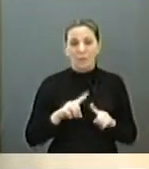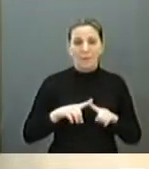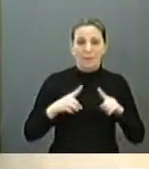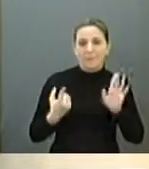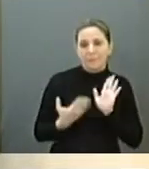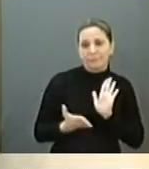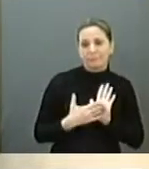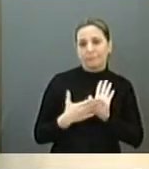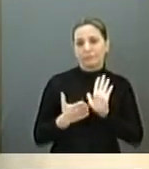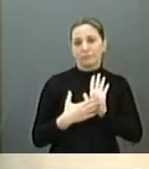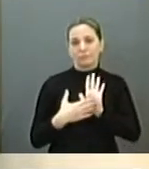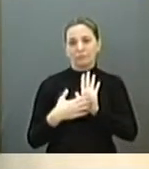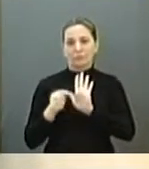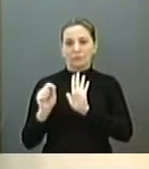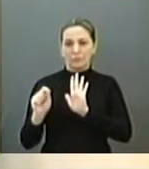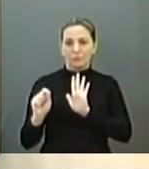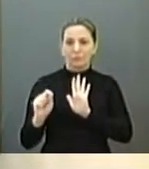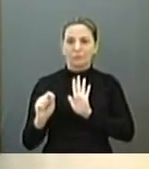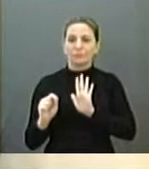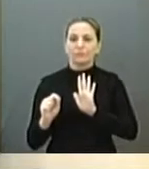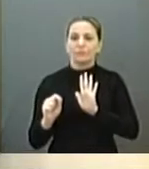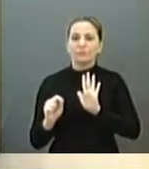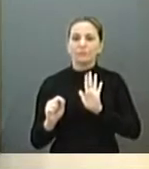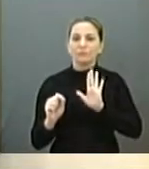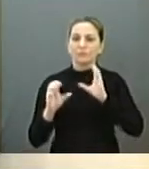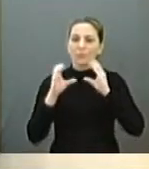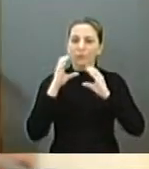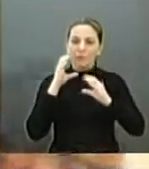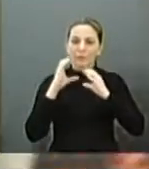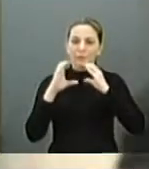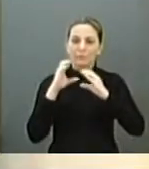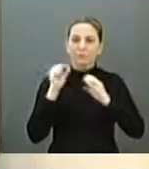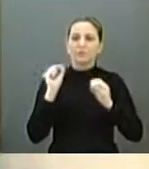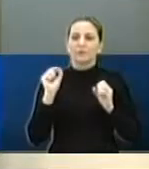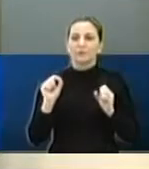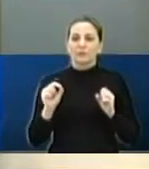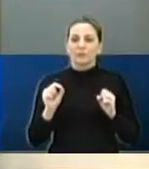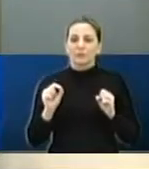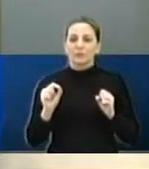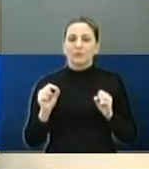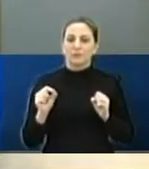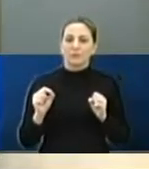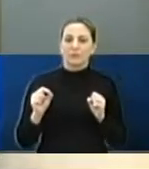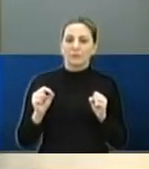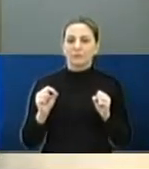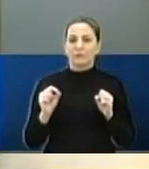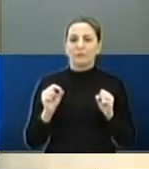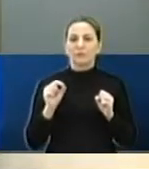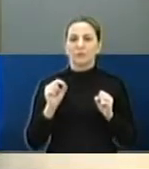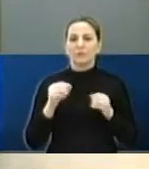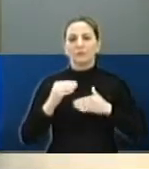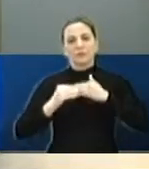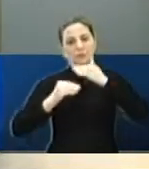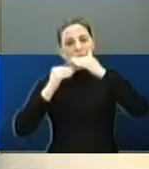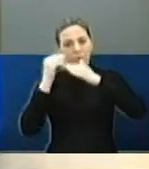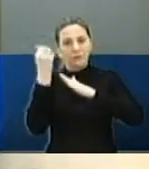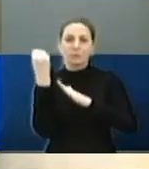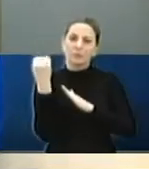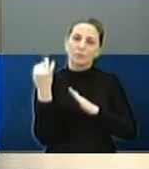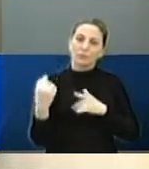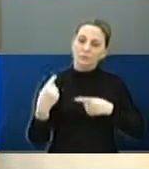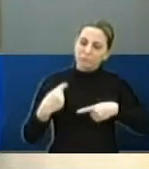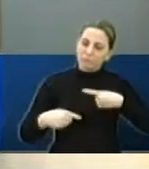destacado aqui, principalmente para os meios de comunicação que tem aí alavancado esse índice, feito esse